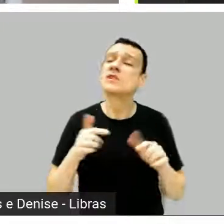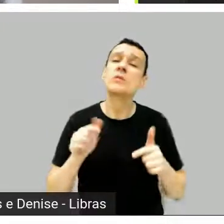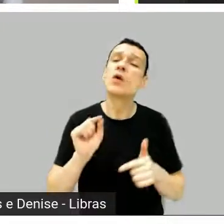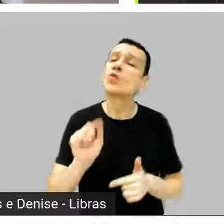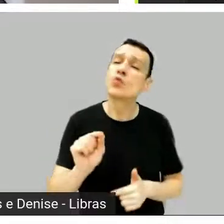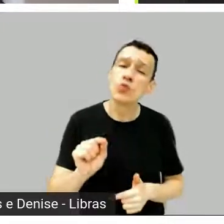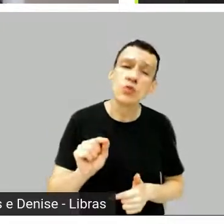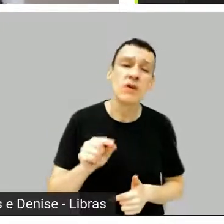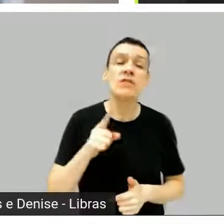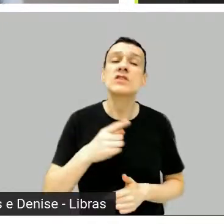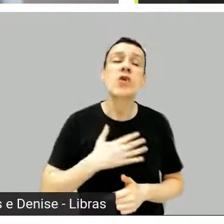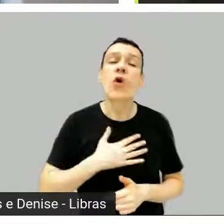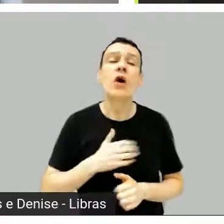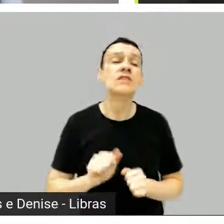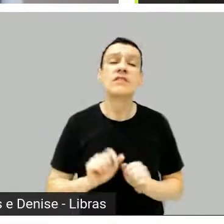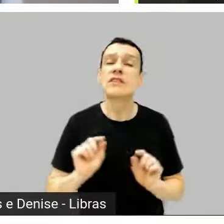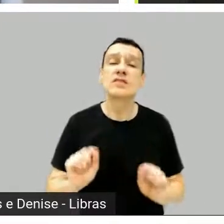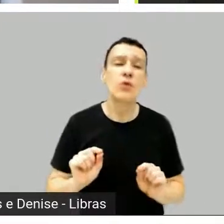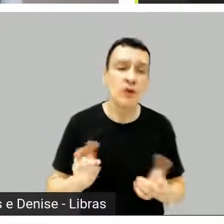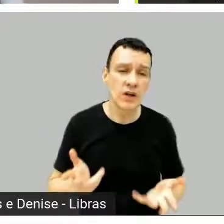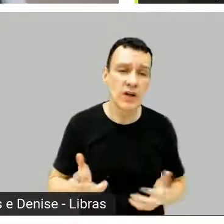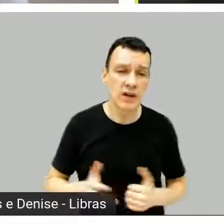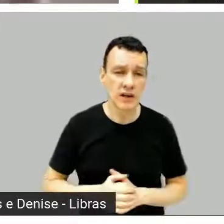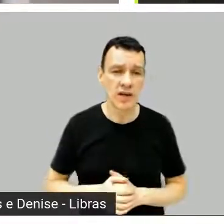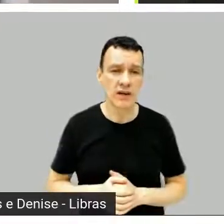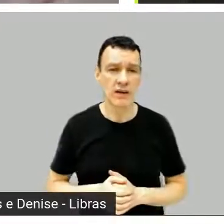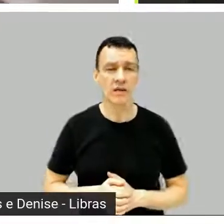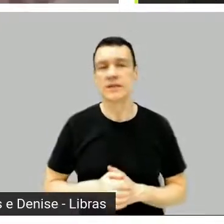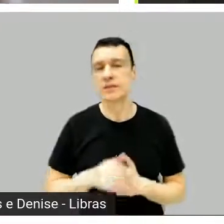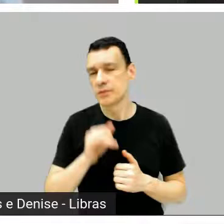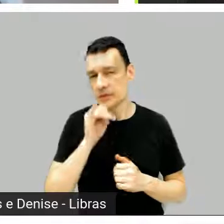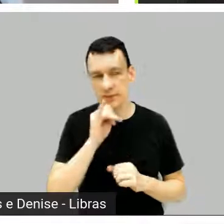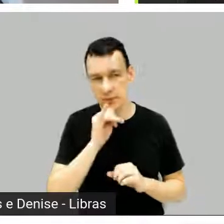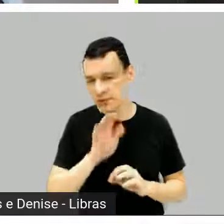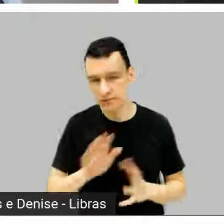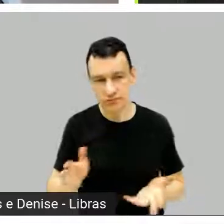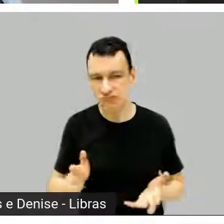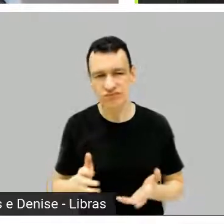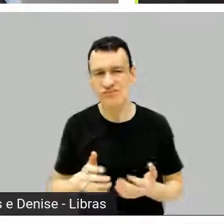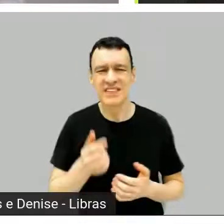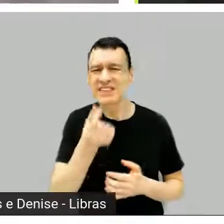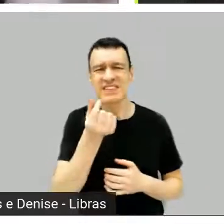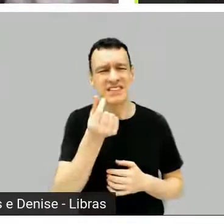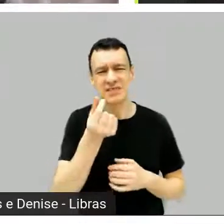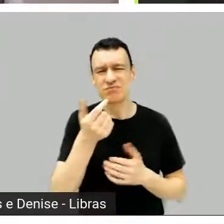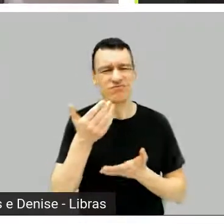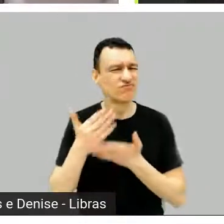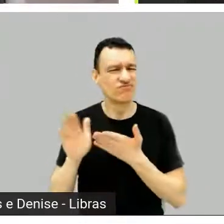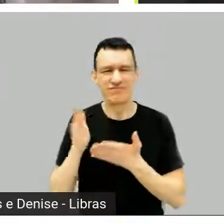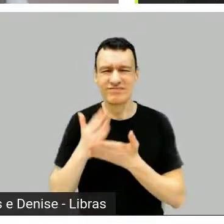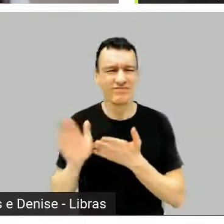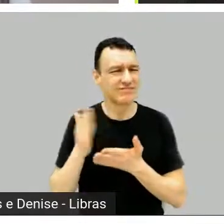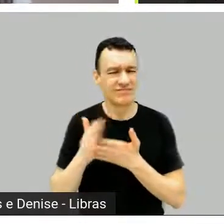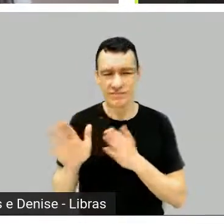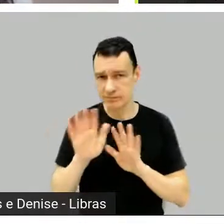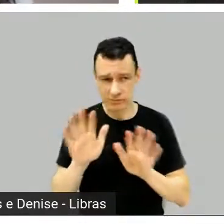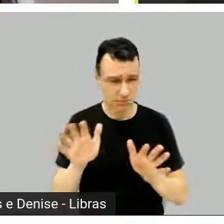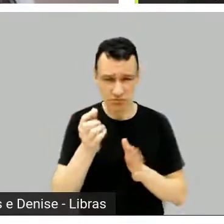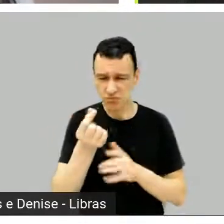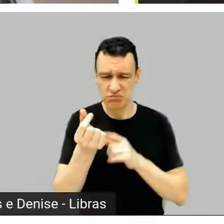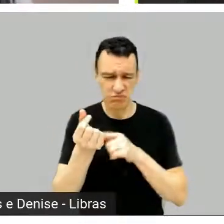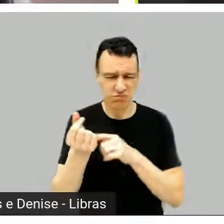assim, se você não estivesse preocupada com grana, se, tipo assim, dinheiro não fosse uma questão, o que você